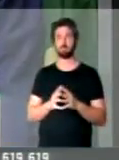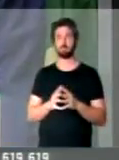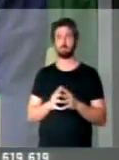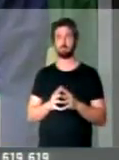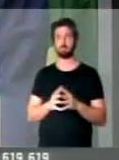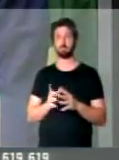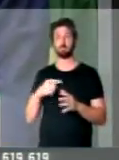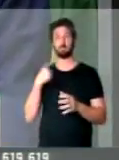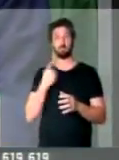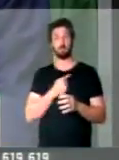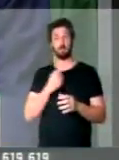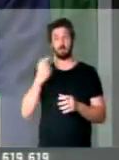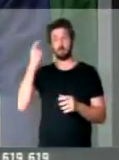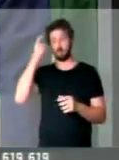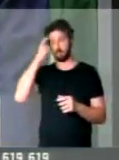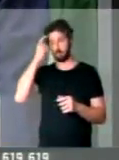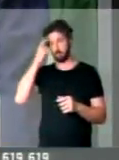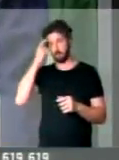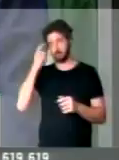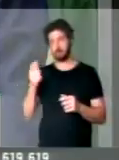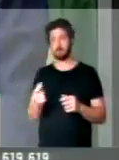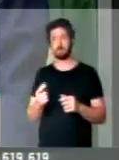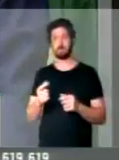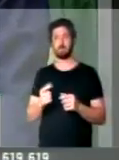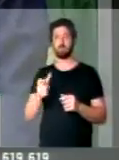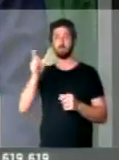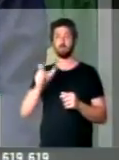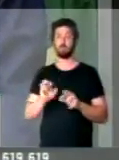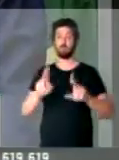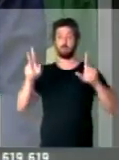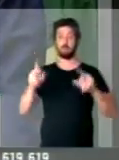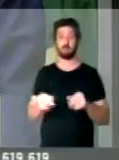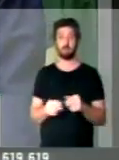Mas nós temos que olhar essa espera por outro ângulo.